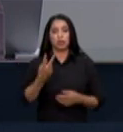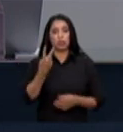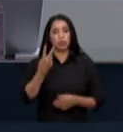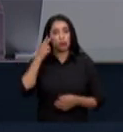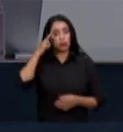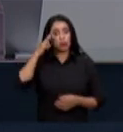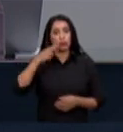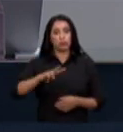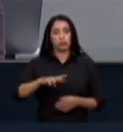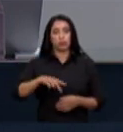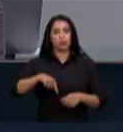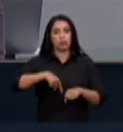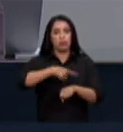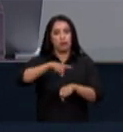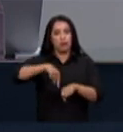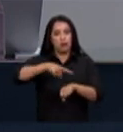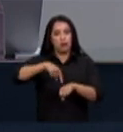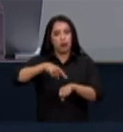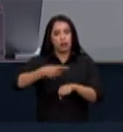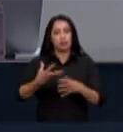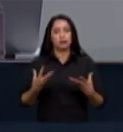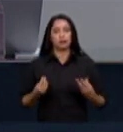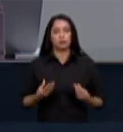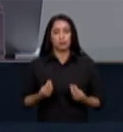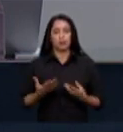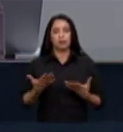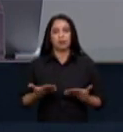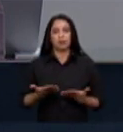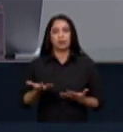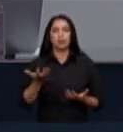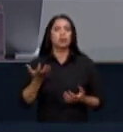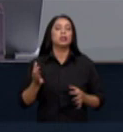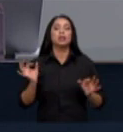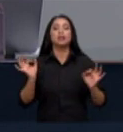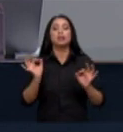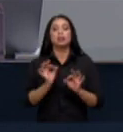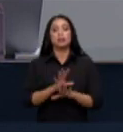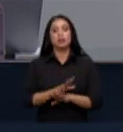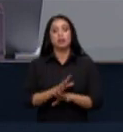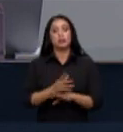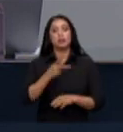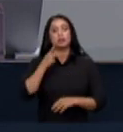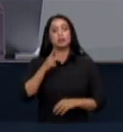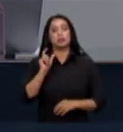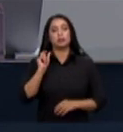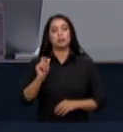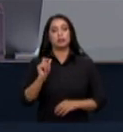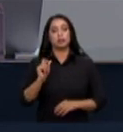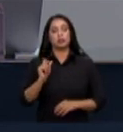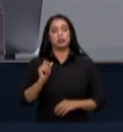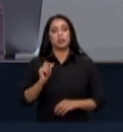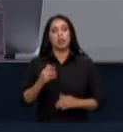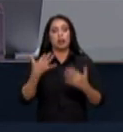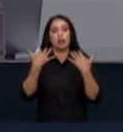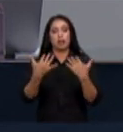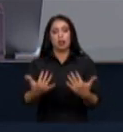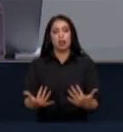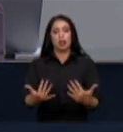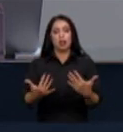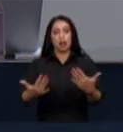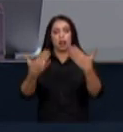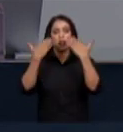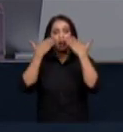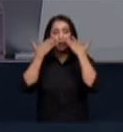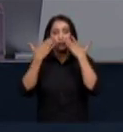dias muitas horas e eu gostaria de fazer um fecho dizendo o seguinte a presente audiência ela foi